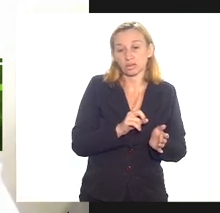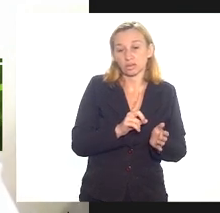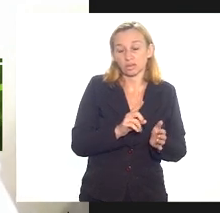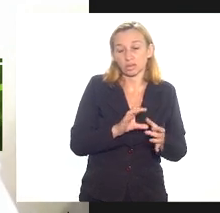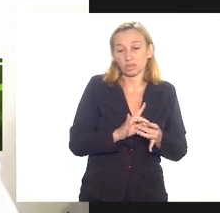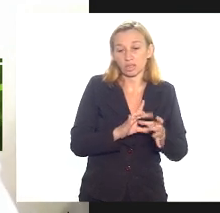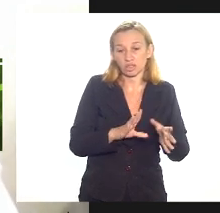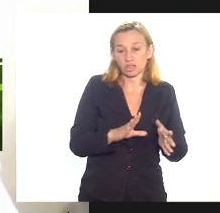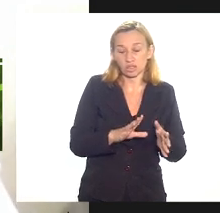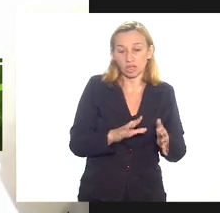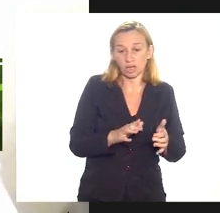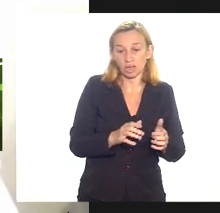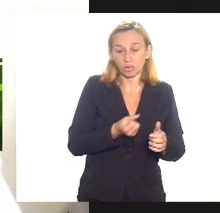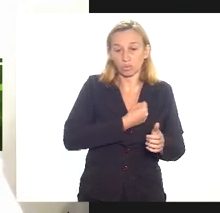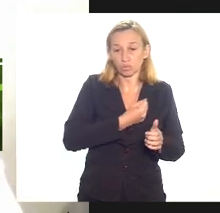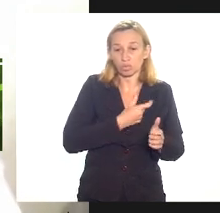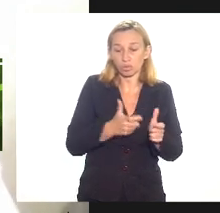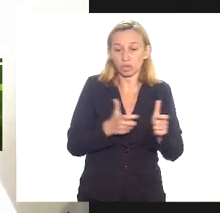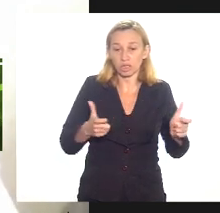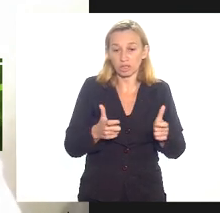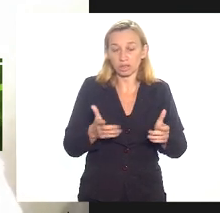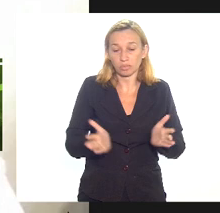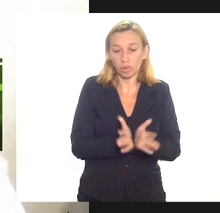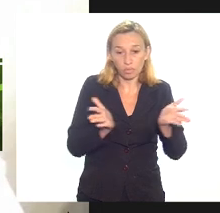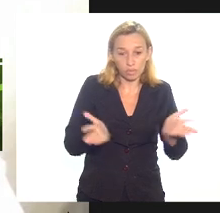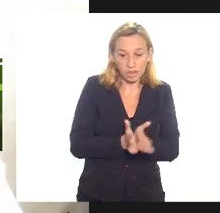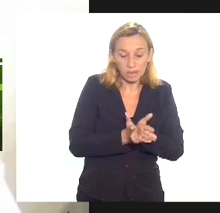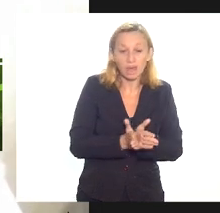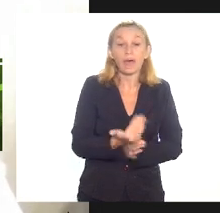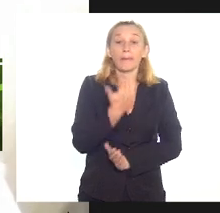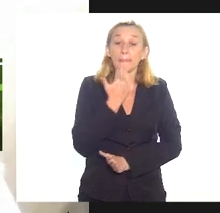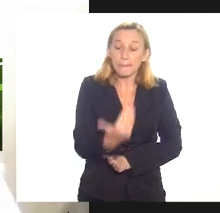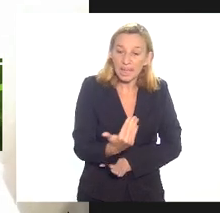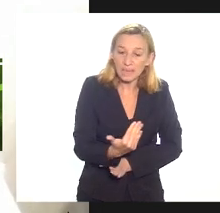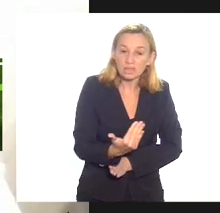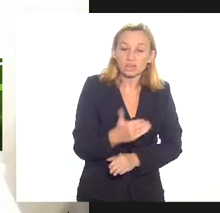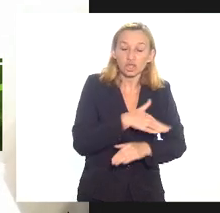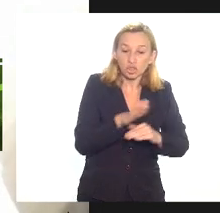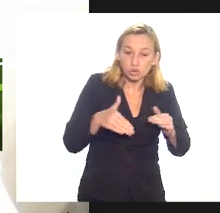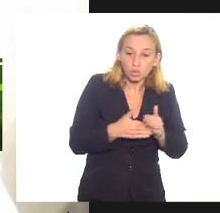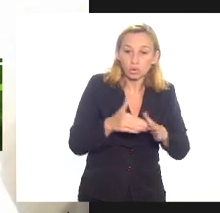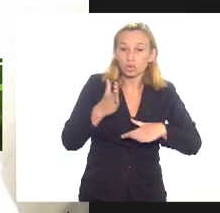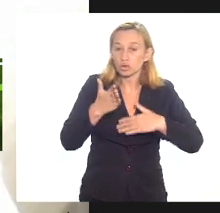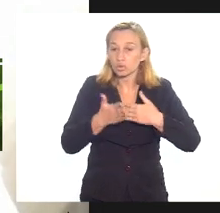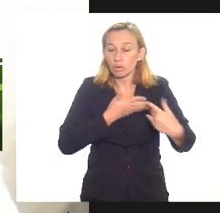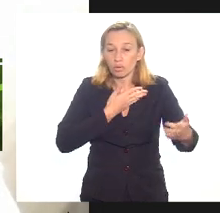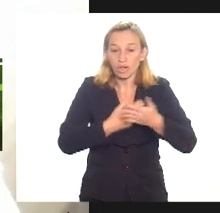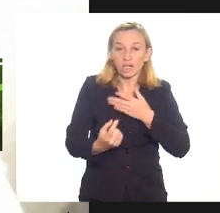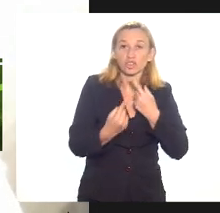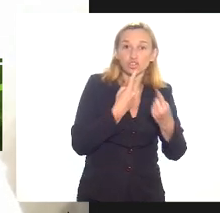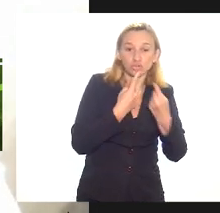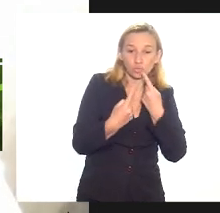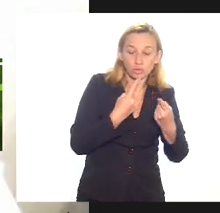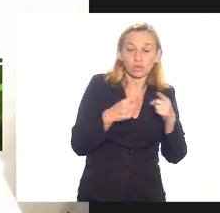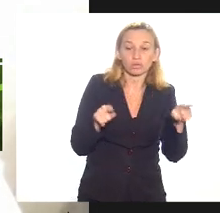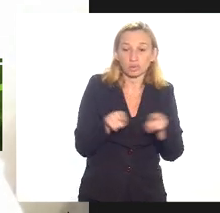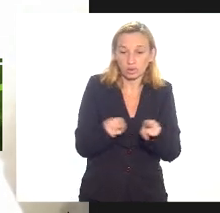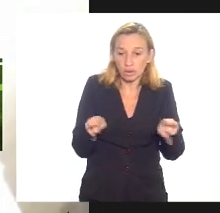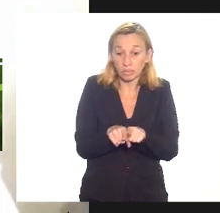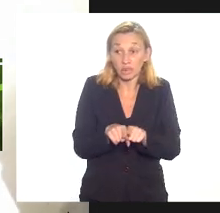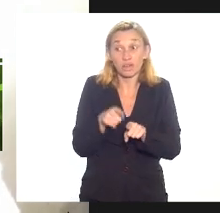nossa população então eu peço aqui que toda e qualquer discussão também